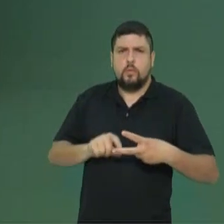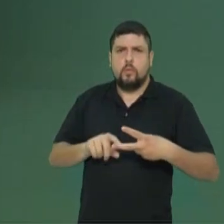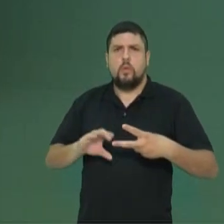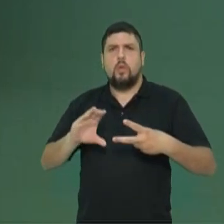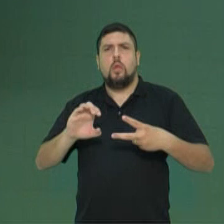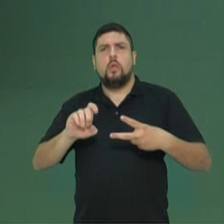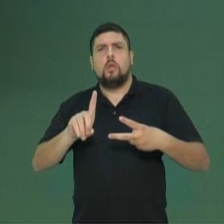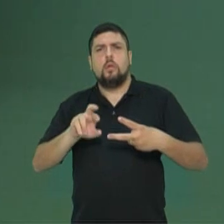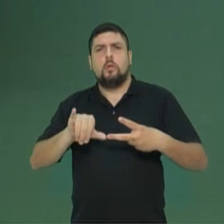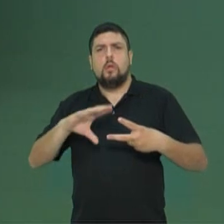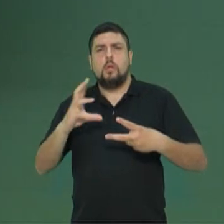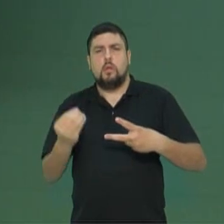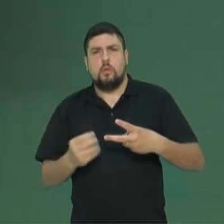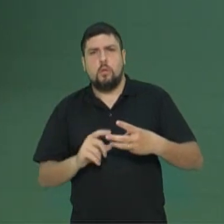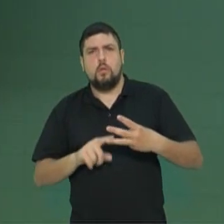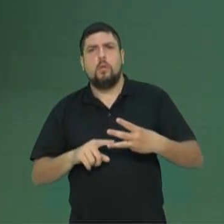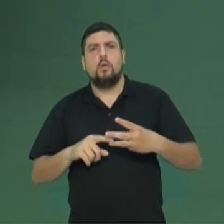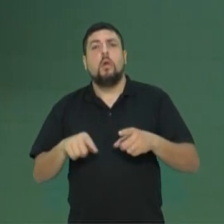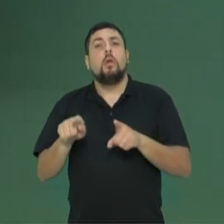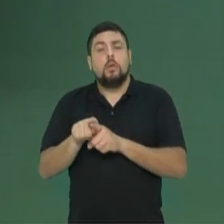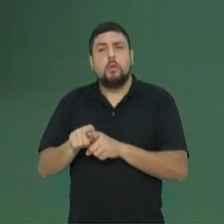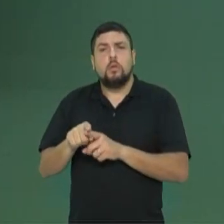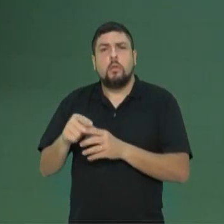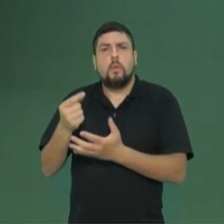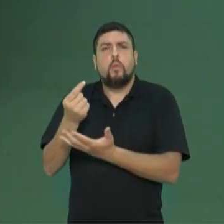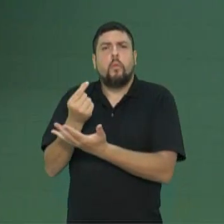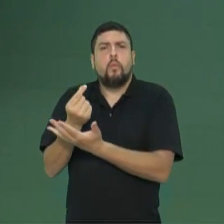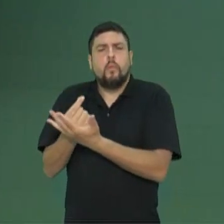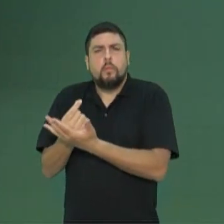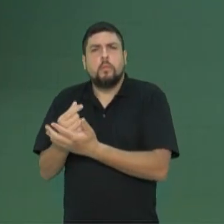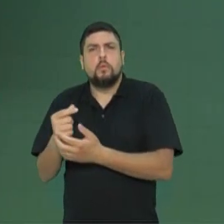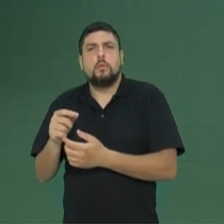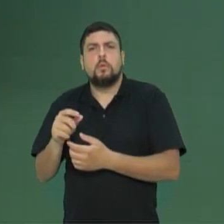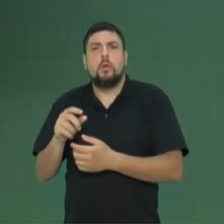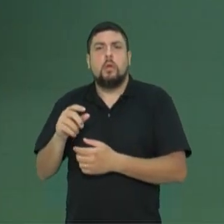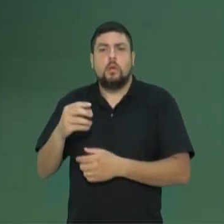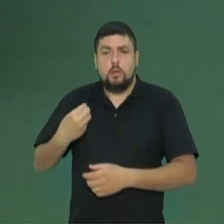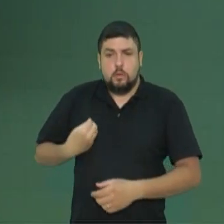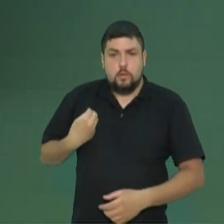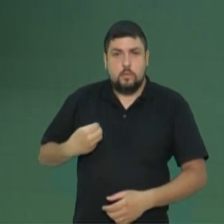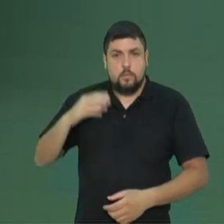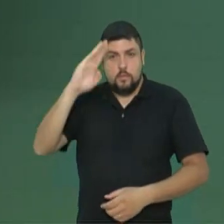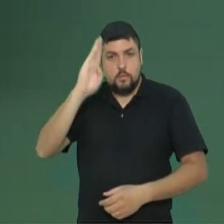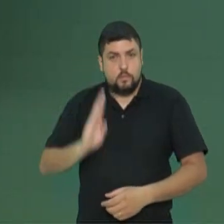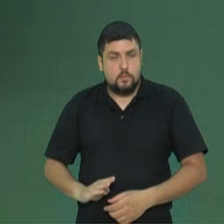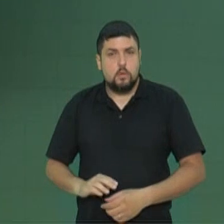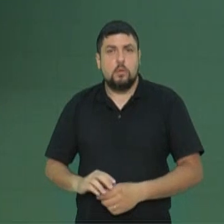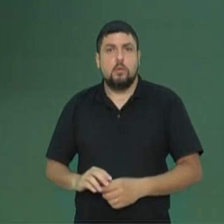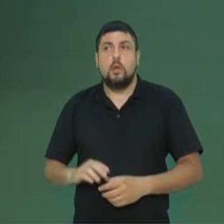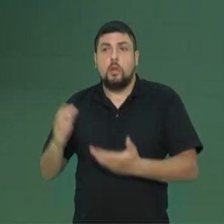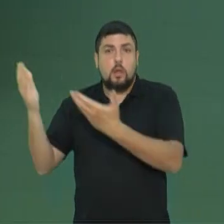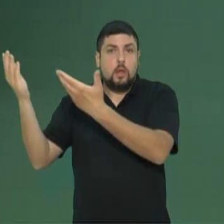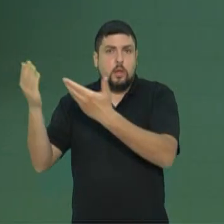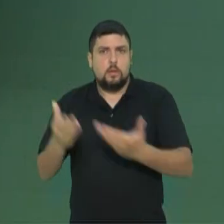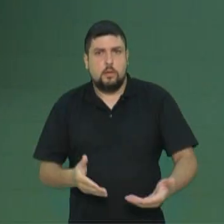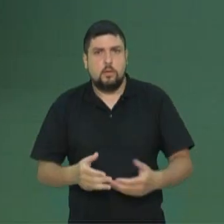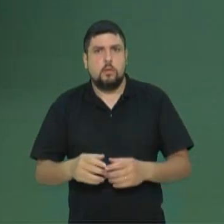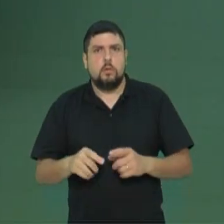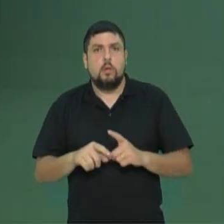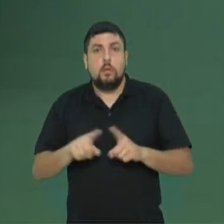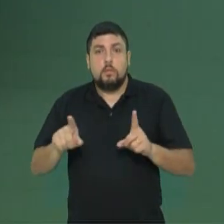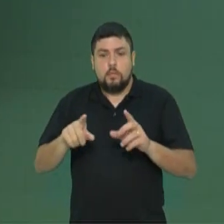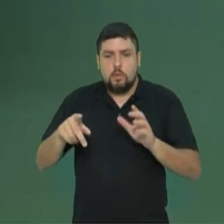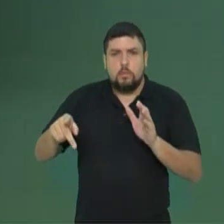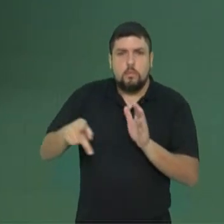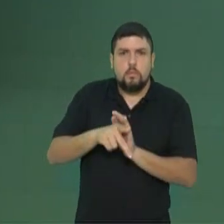o cedro do Líbano, também são gimnospermas e existem no Brasil. Existem porque foram trazidas. Elas não são nativas, ou